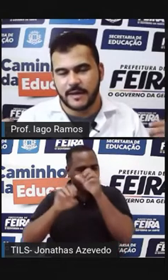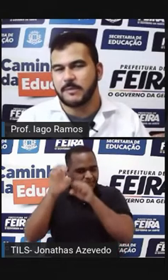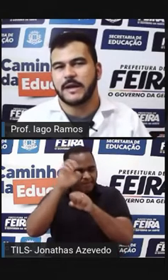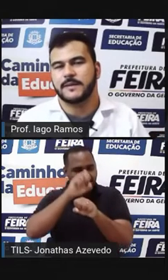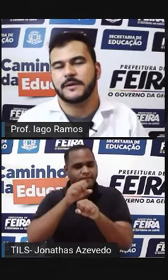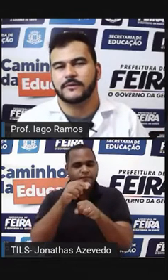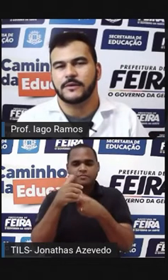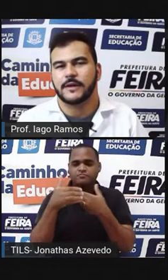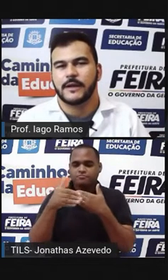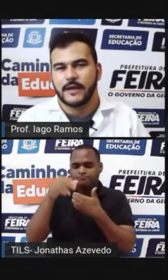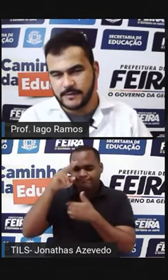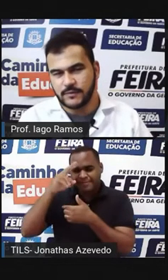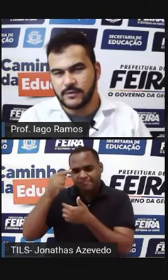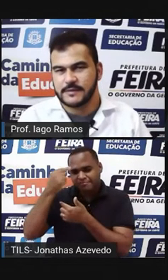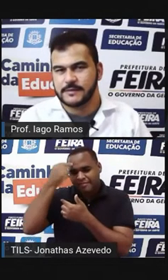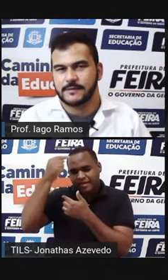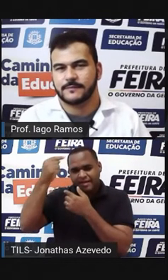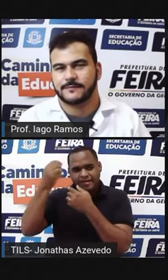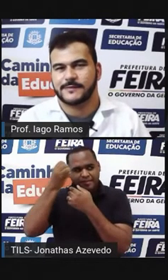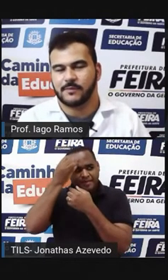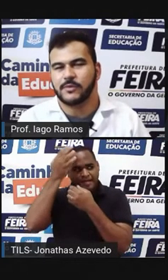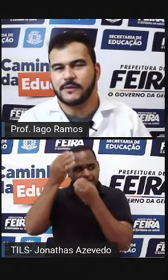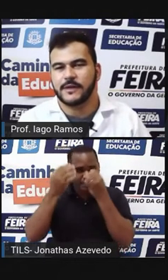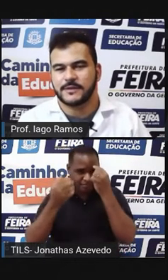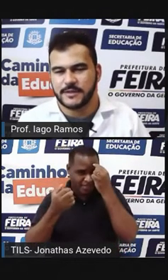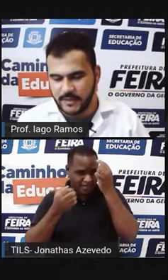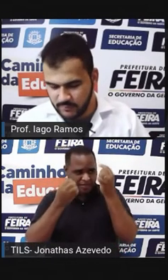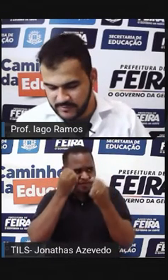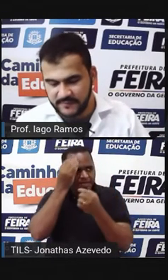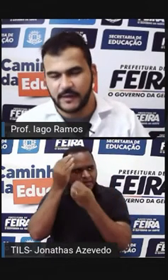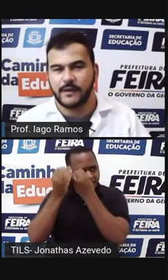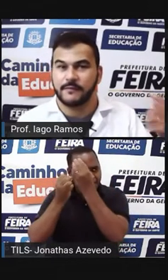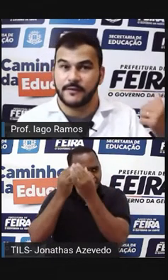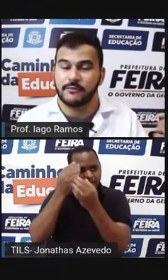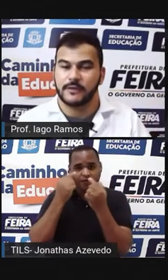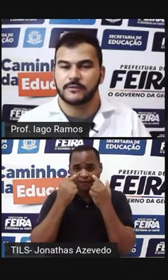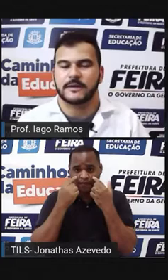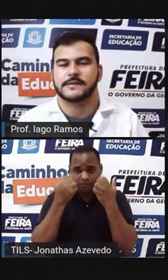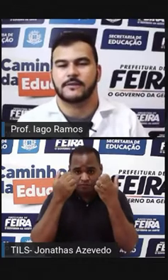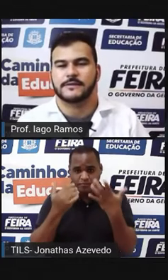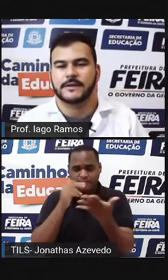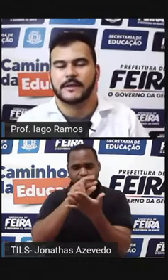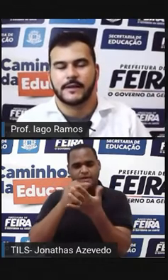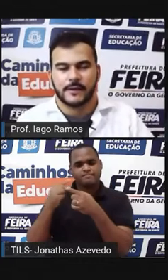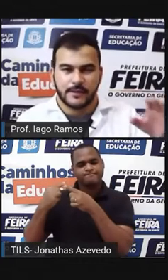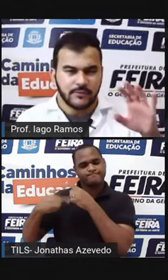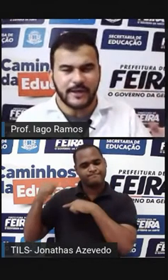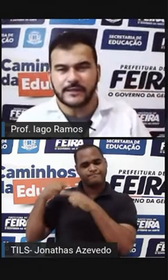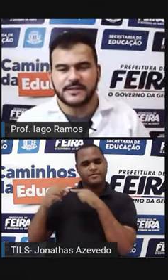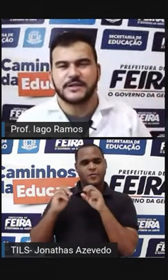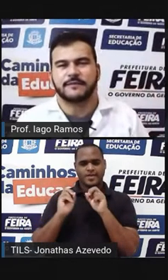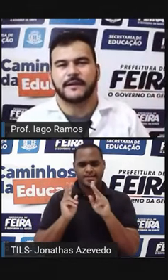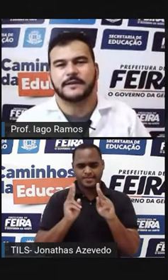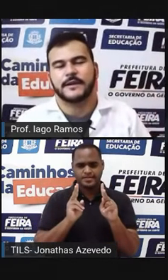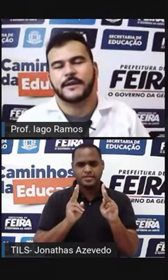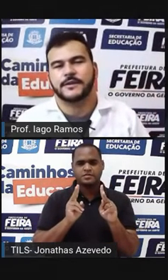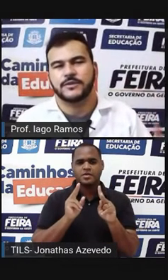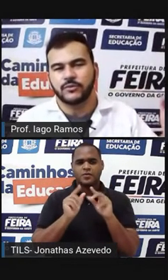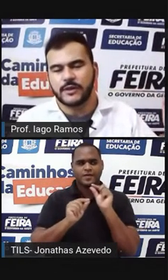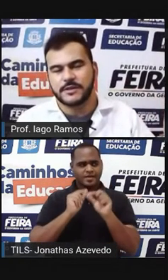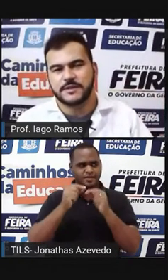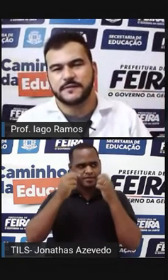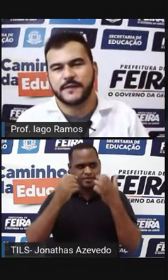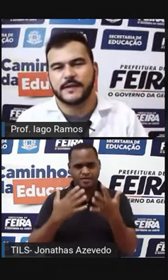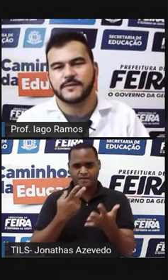A gente vai acabar relembrando essas coisas Tá bom? Que a gente acabou de ver E viu em outras aulas O que é a gente está falando aqui?